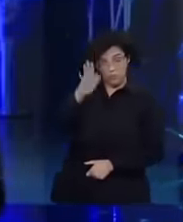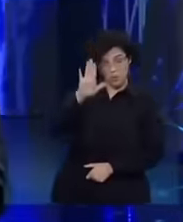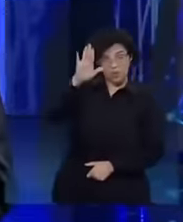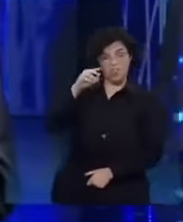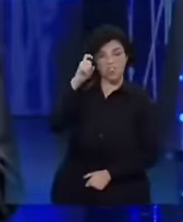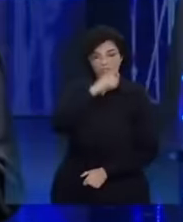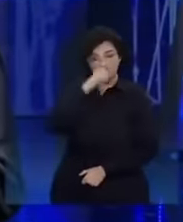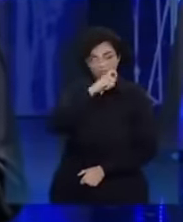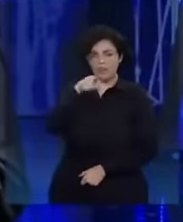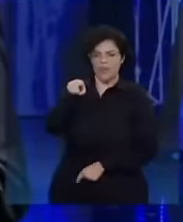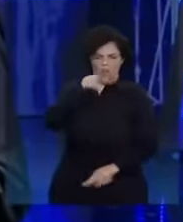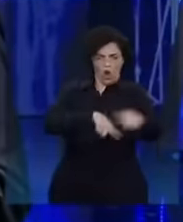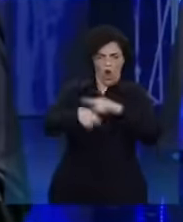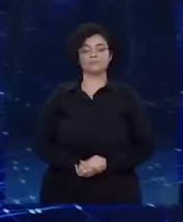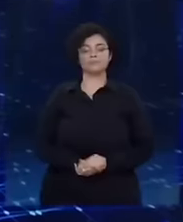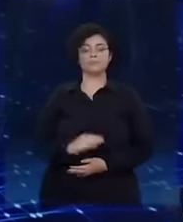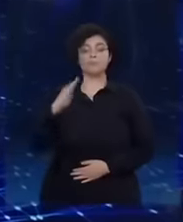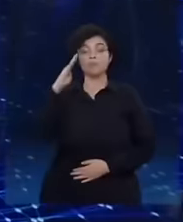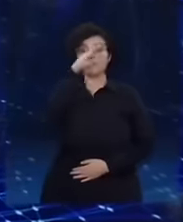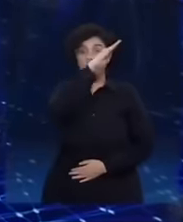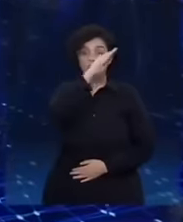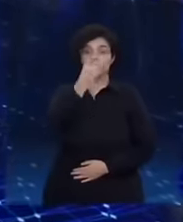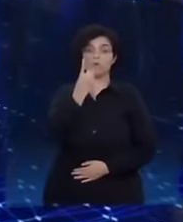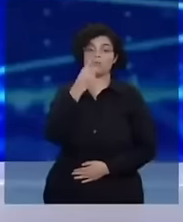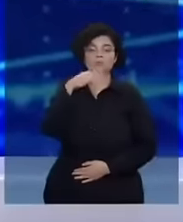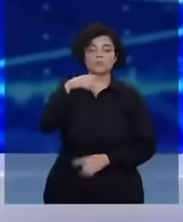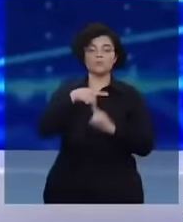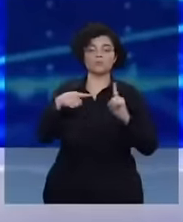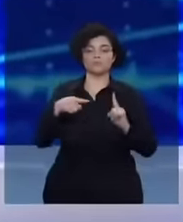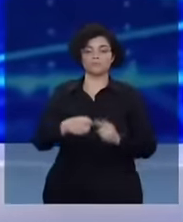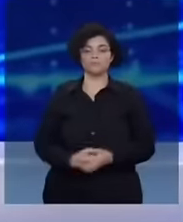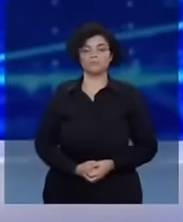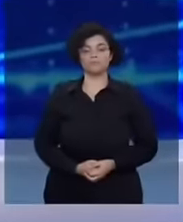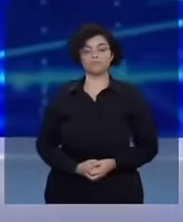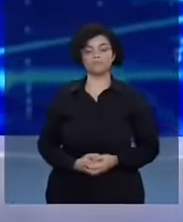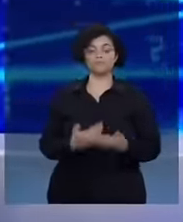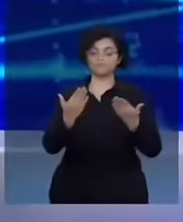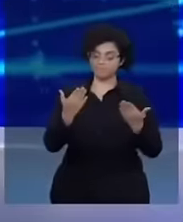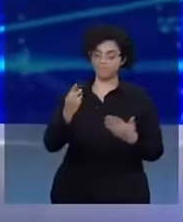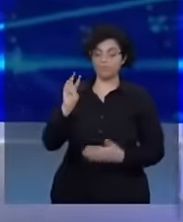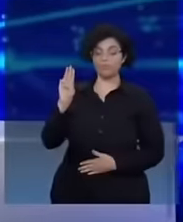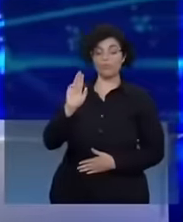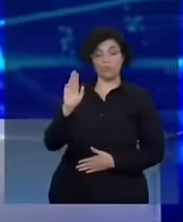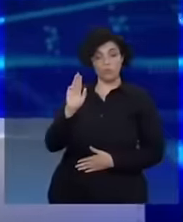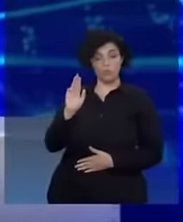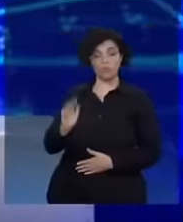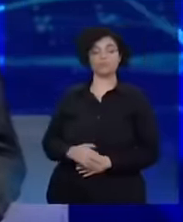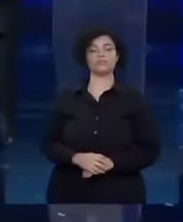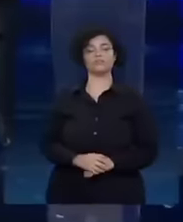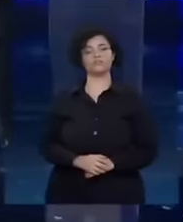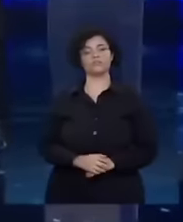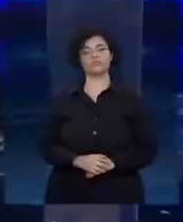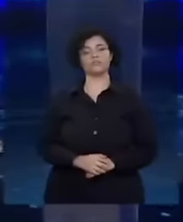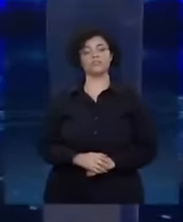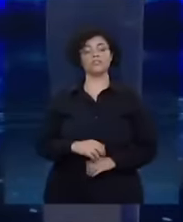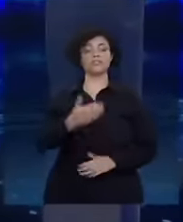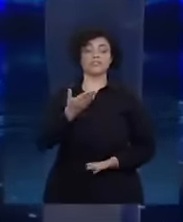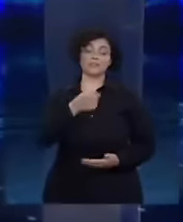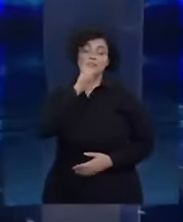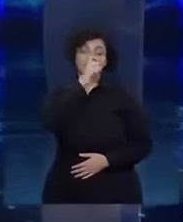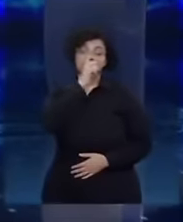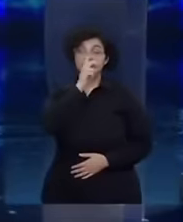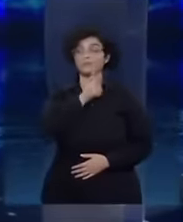candidato não vai governar corretamente. Lula, se você não mentir, não mentíssimo seria você.